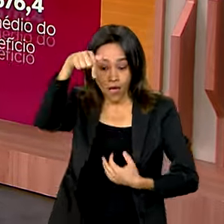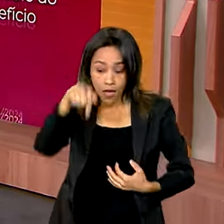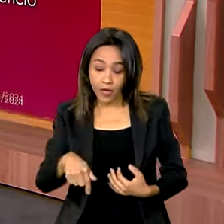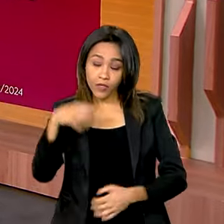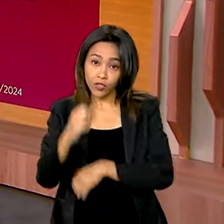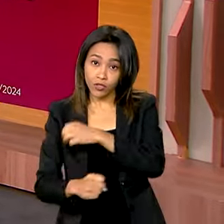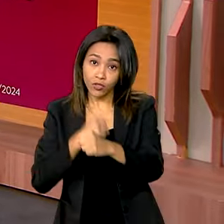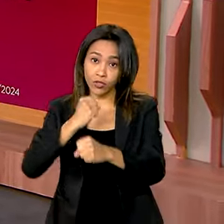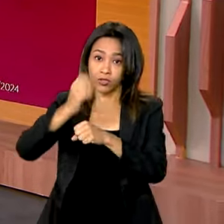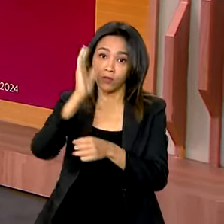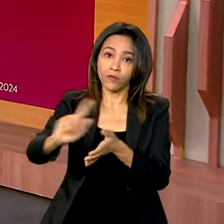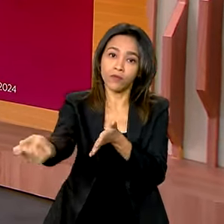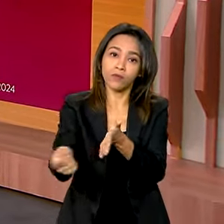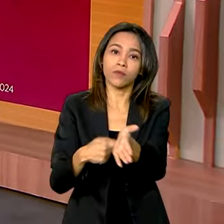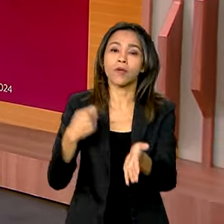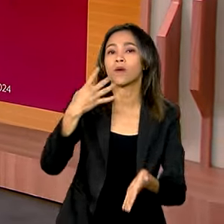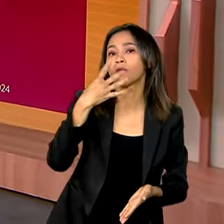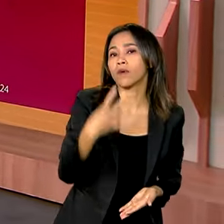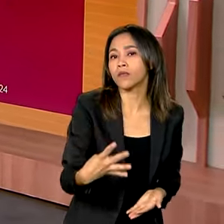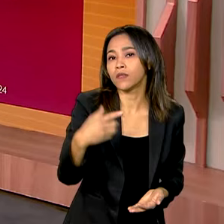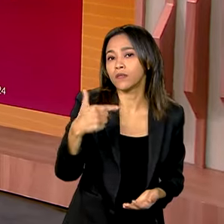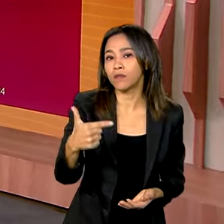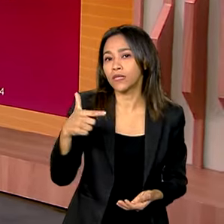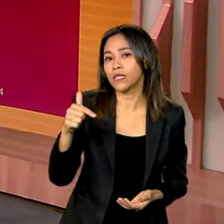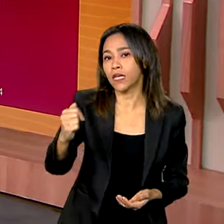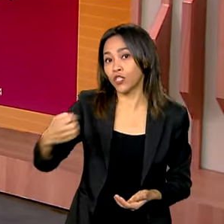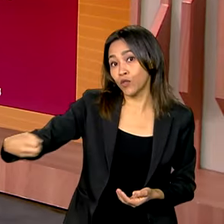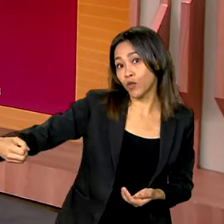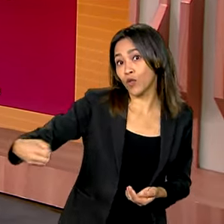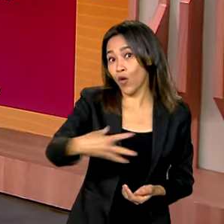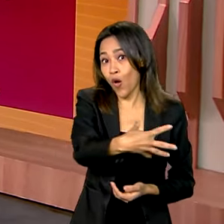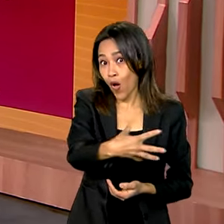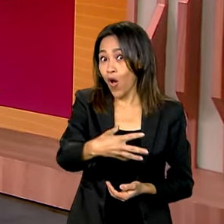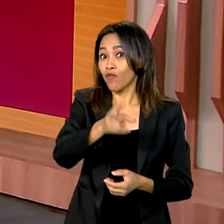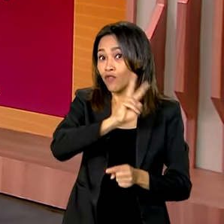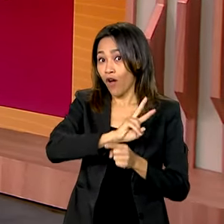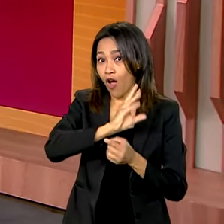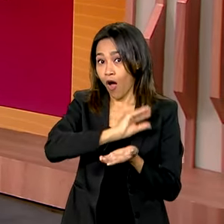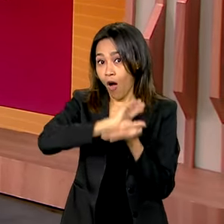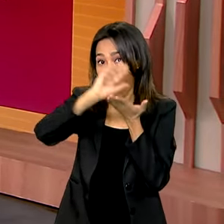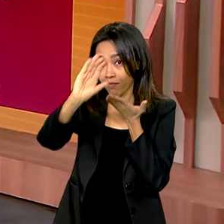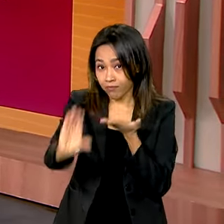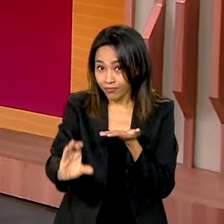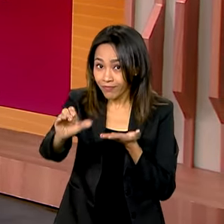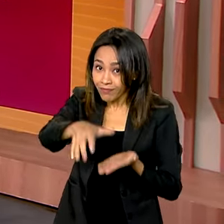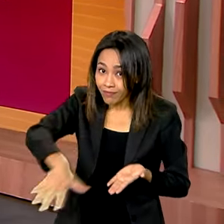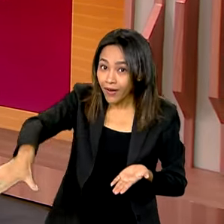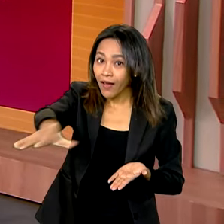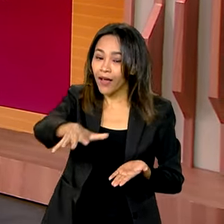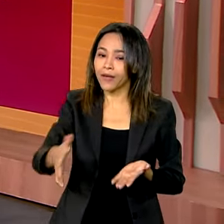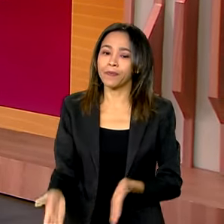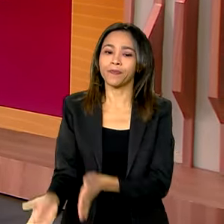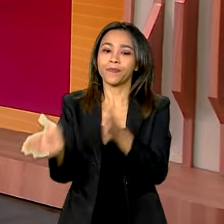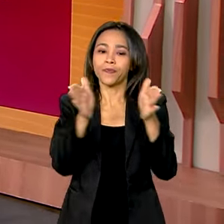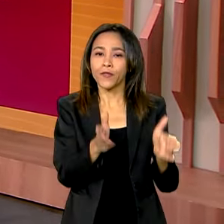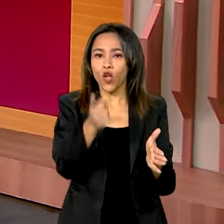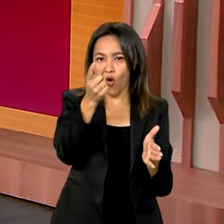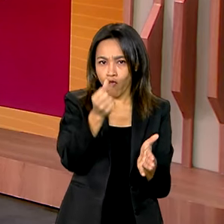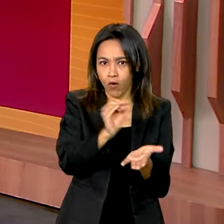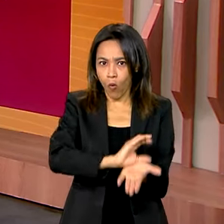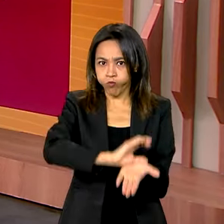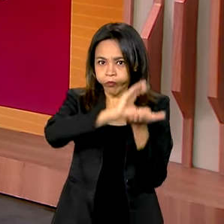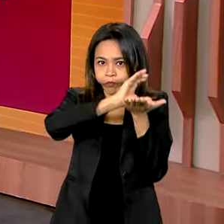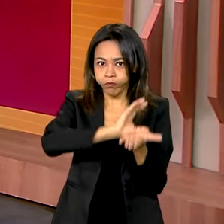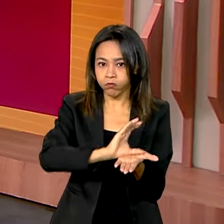já foram assinados 427 novos financiamentos para a produção. O volume de créditos liberados via